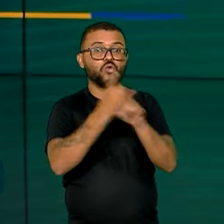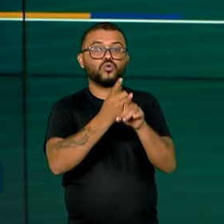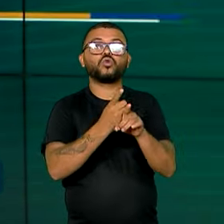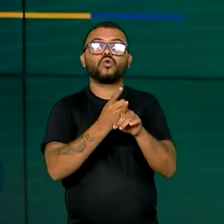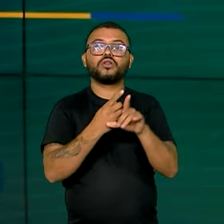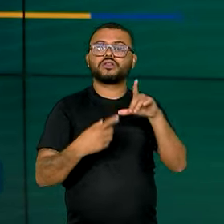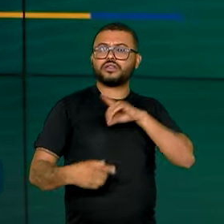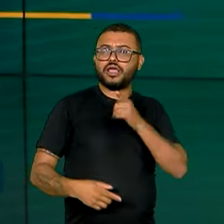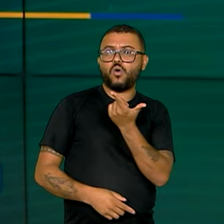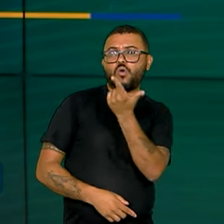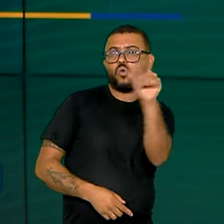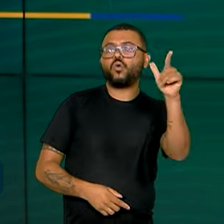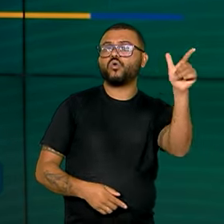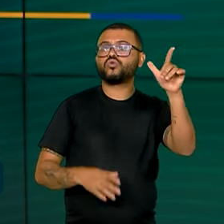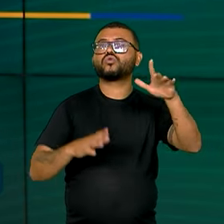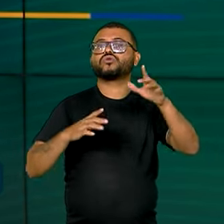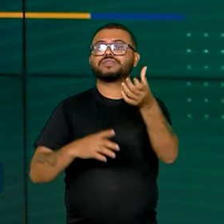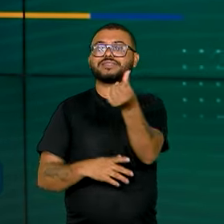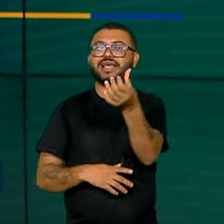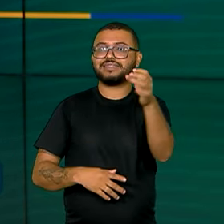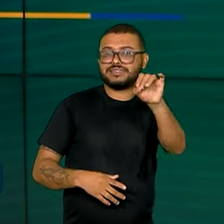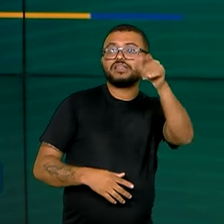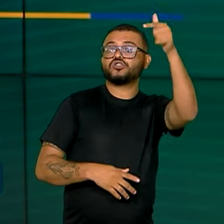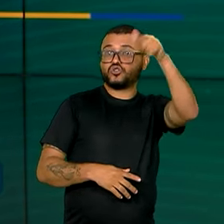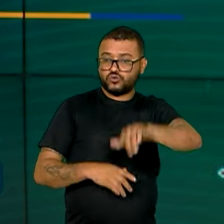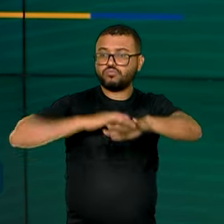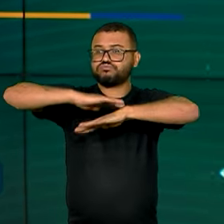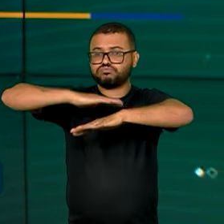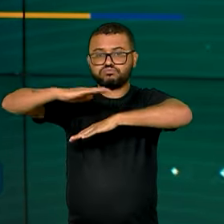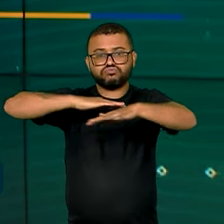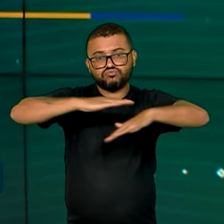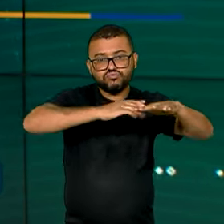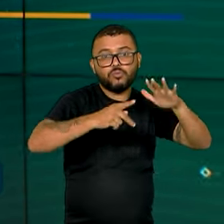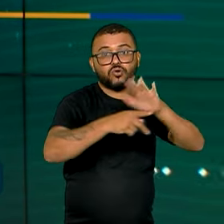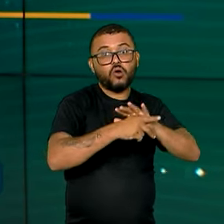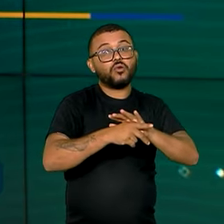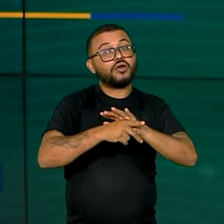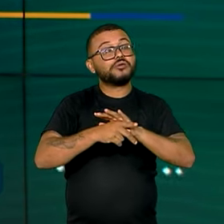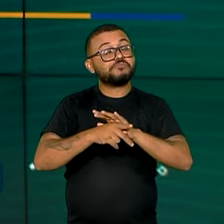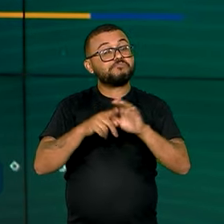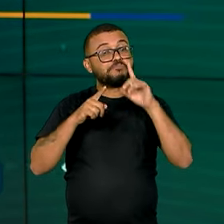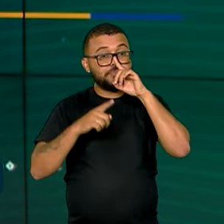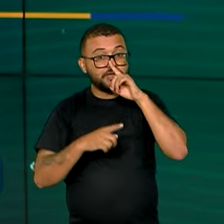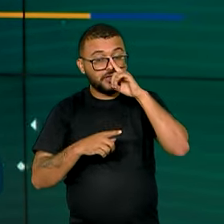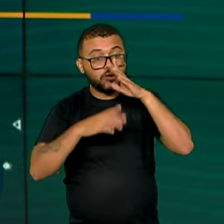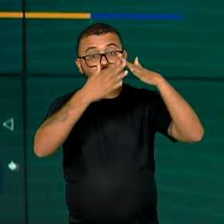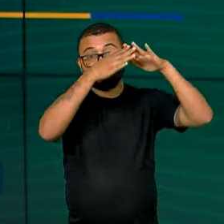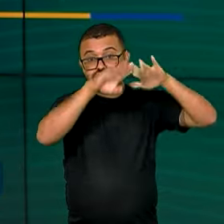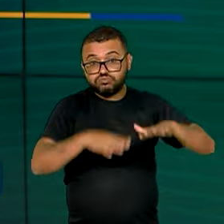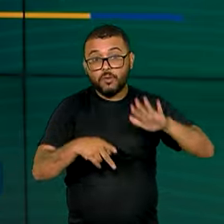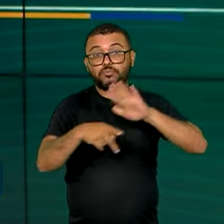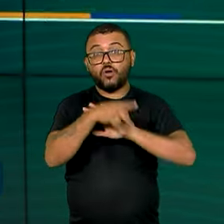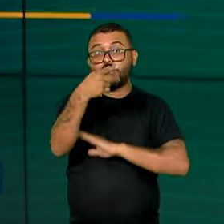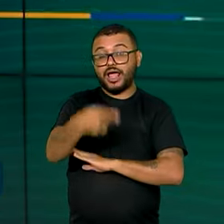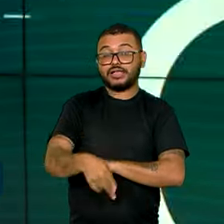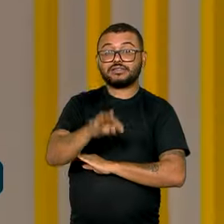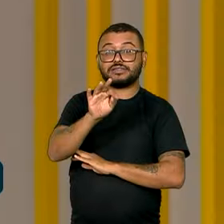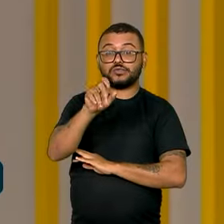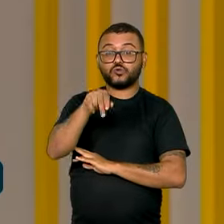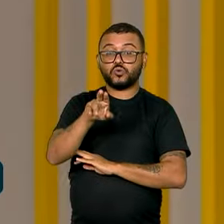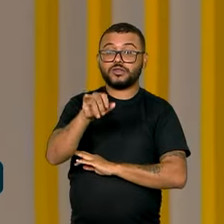Noto, outros 60 terremotos foram registrados e um alerta de tsunami foi emitido no país.